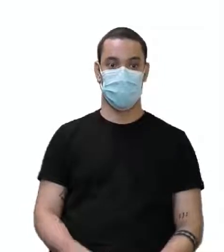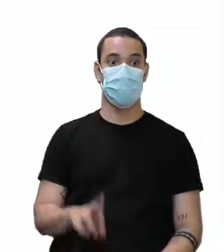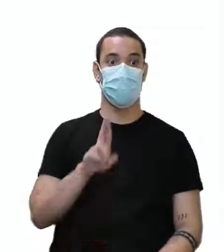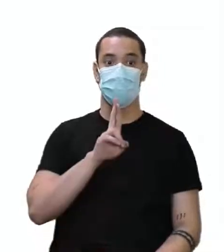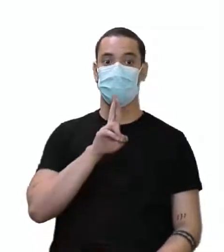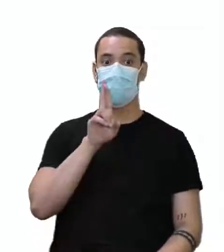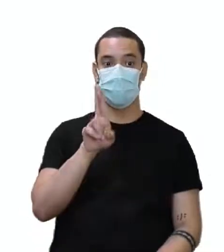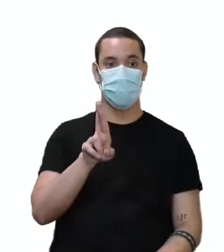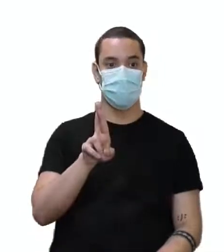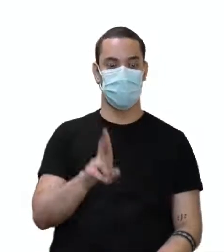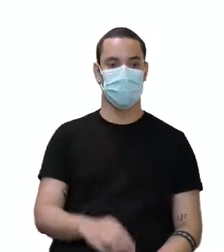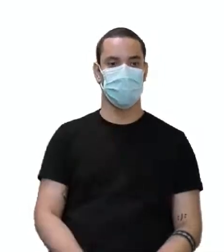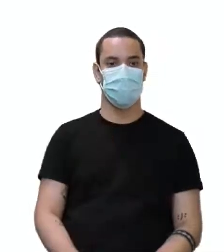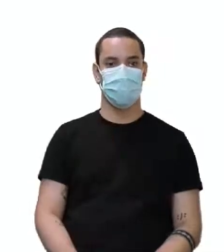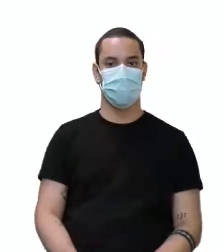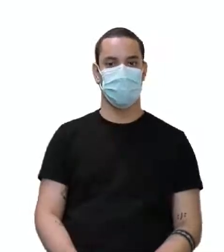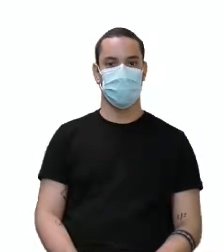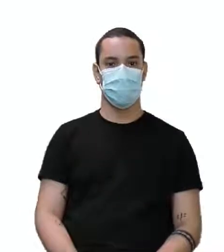as seguintes.